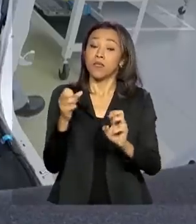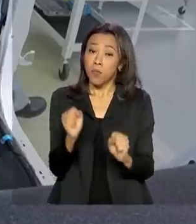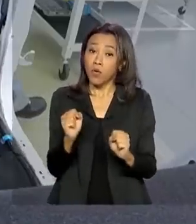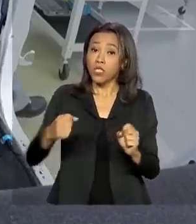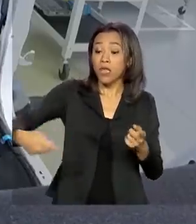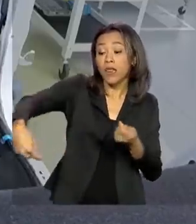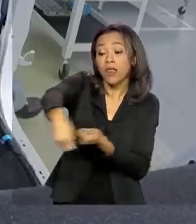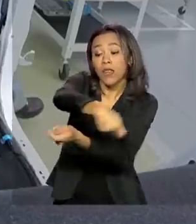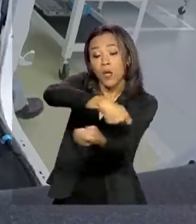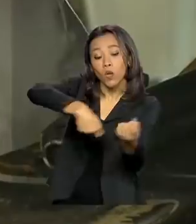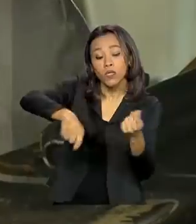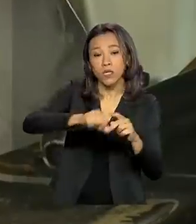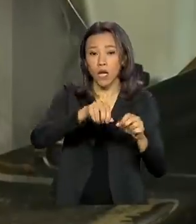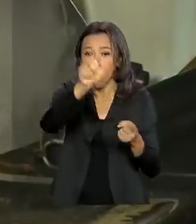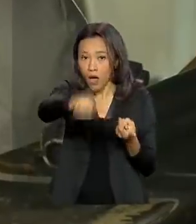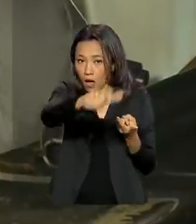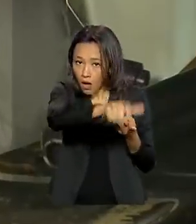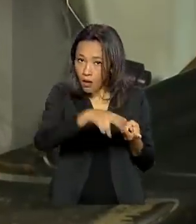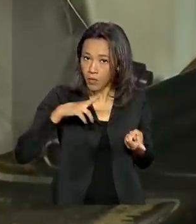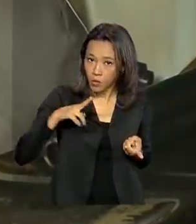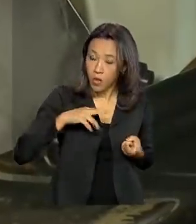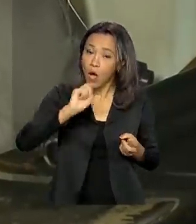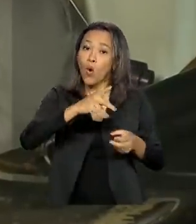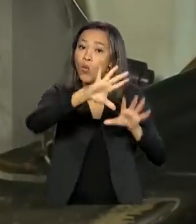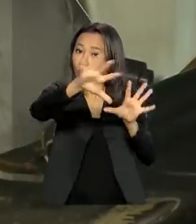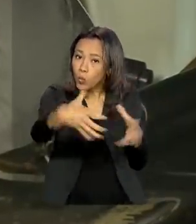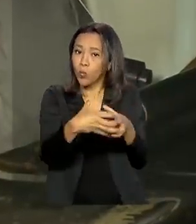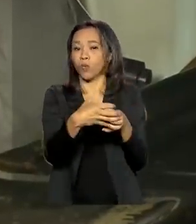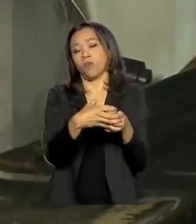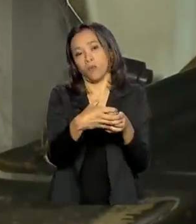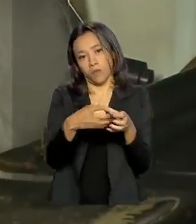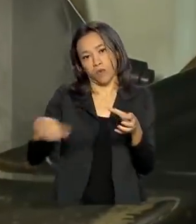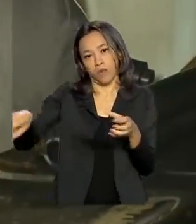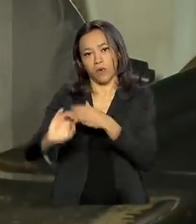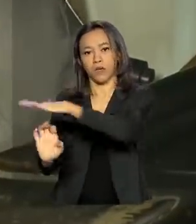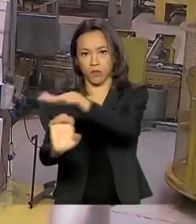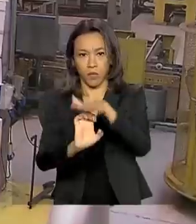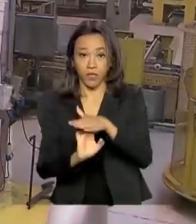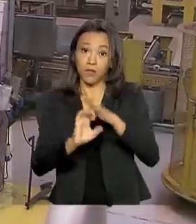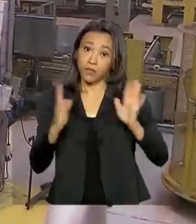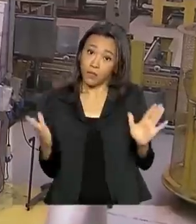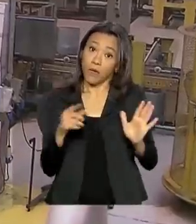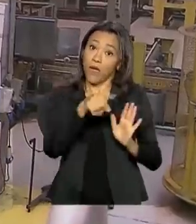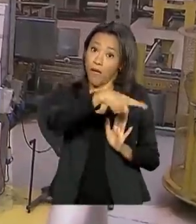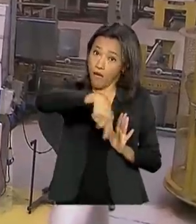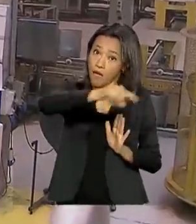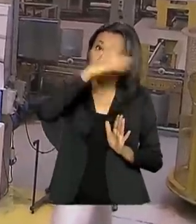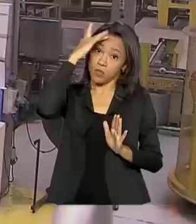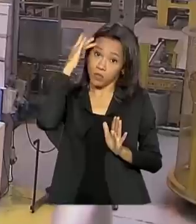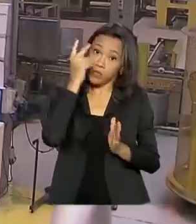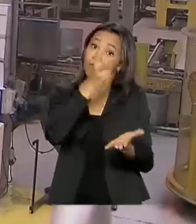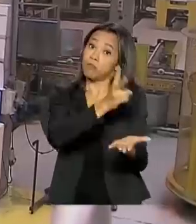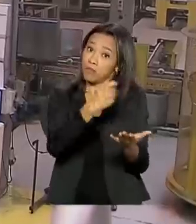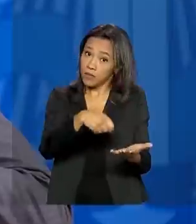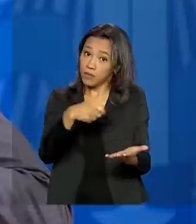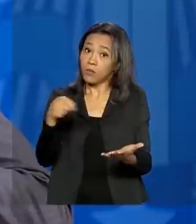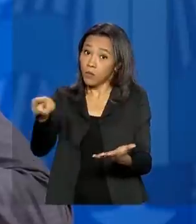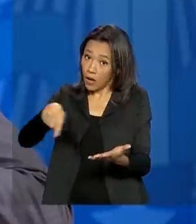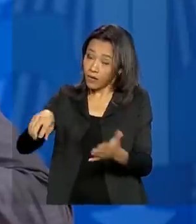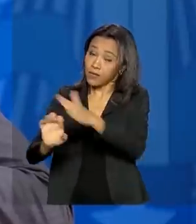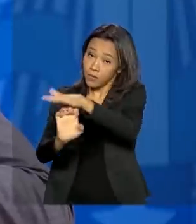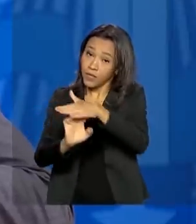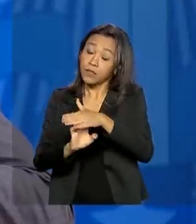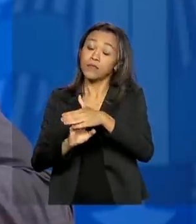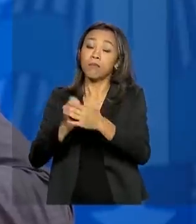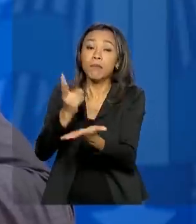forma coletiva ou individual com os funcionários. Em contrapartida, o empregador deve manter os empregos. Tem